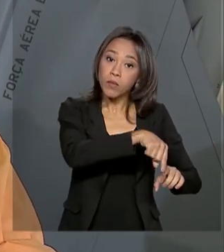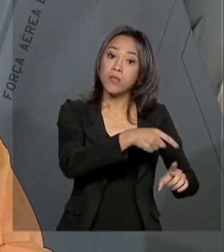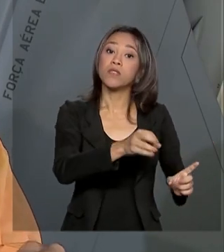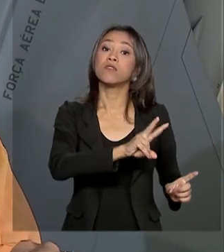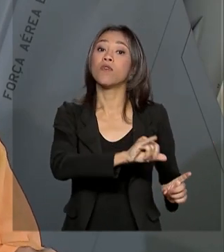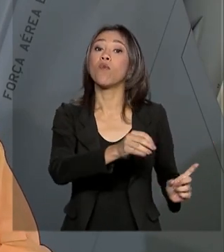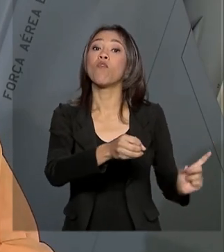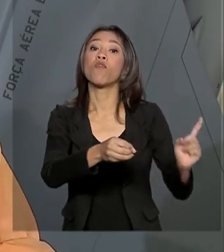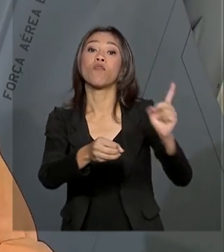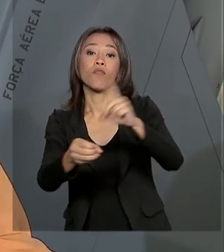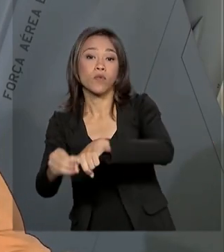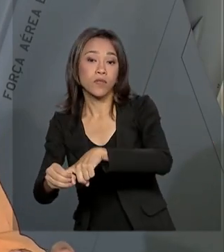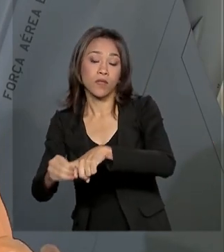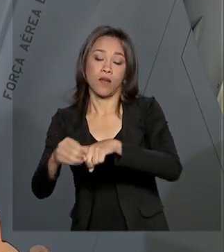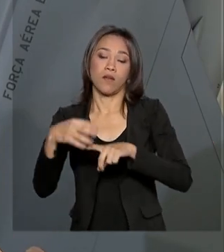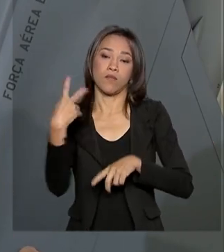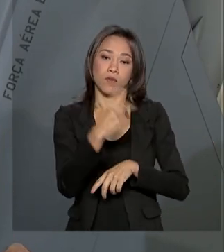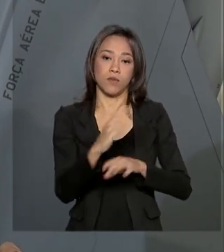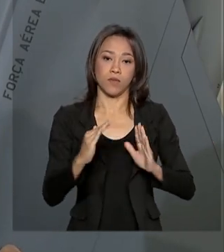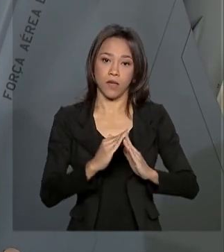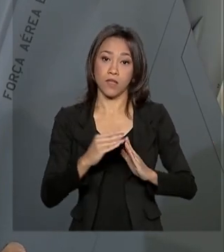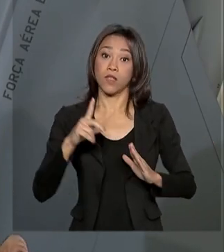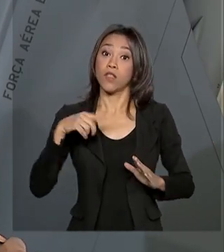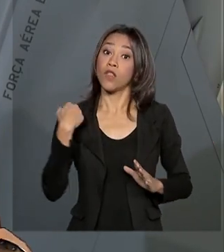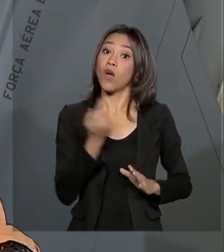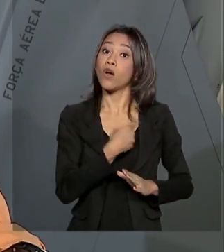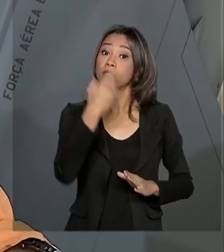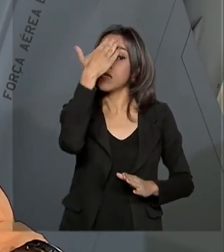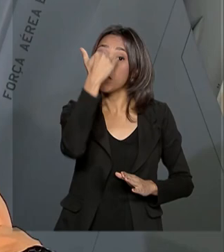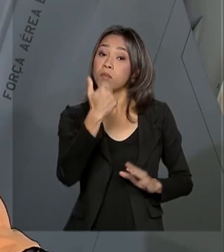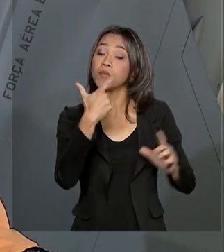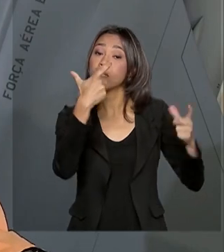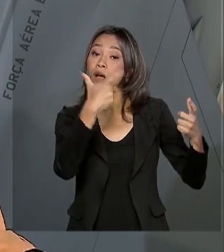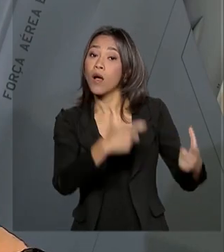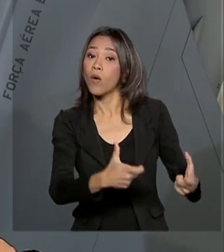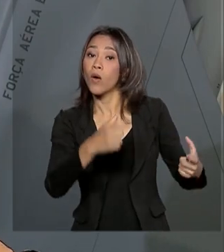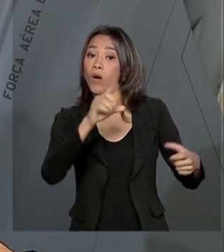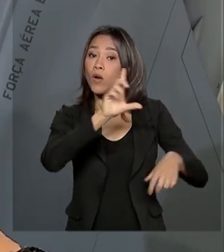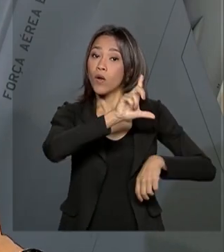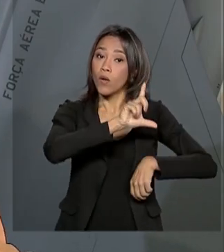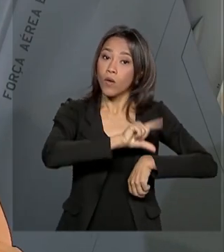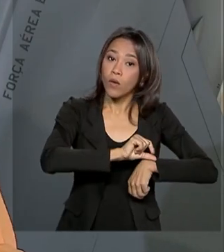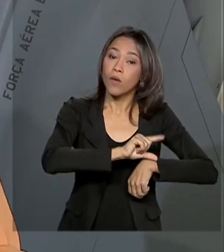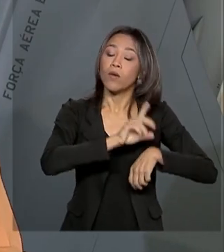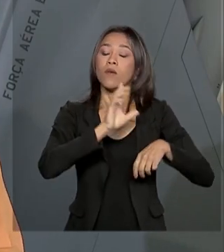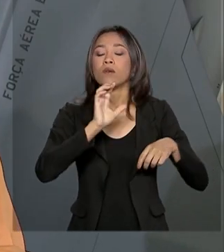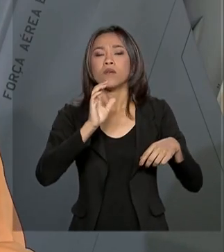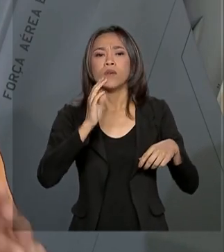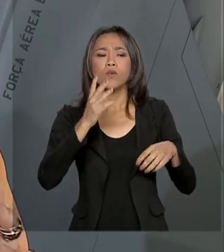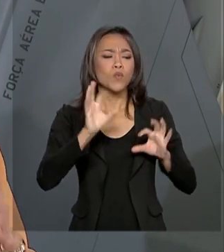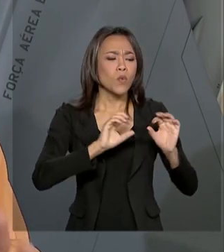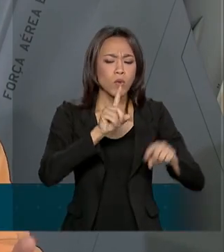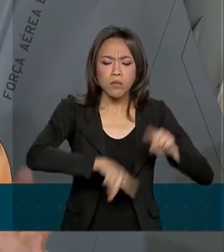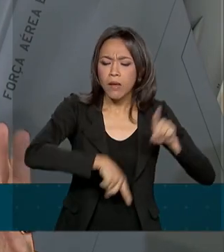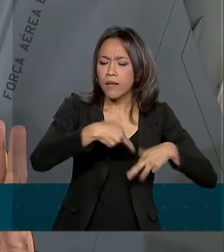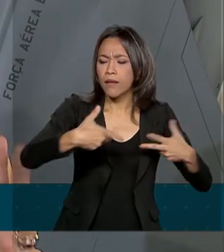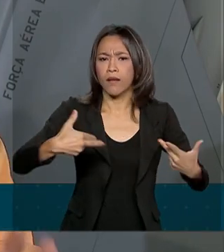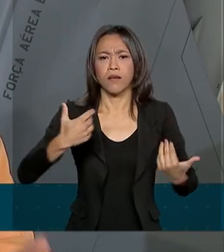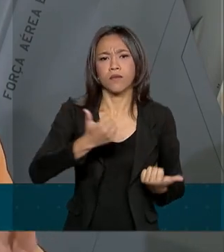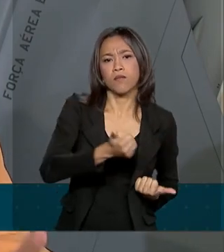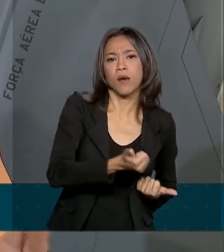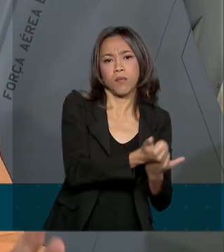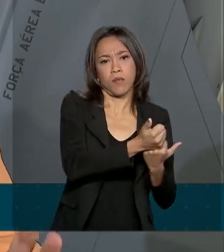local, nós sabemos a hora, nós temos a oportunidade de alocar os recursos que estão sendo mobilizados de maneira